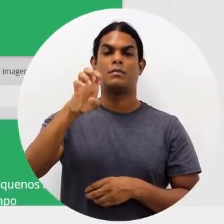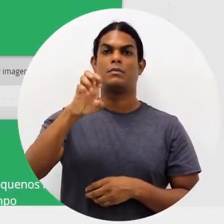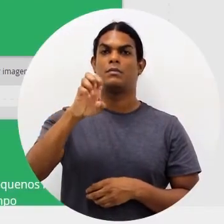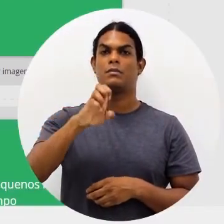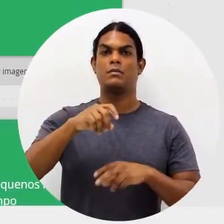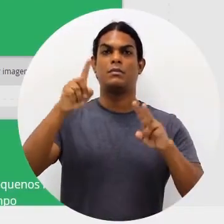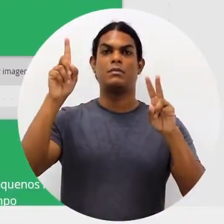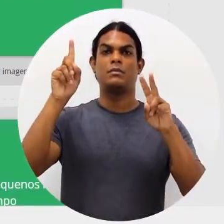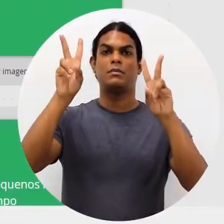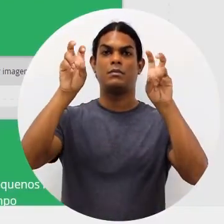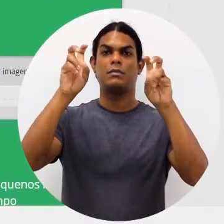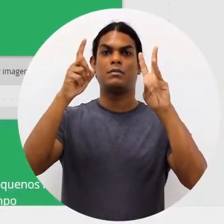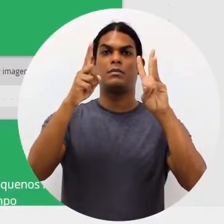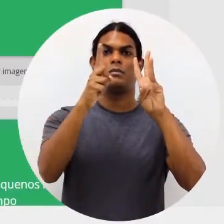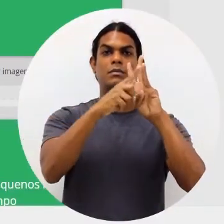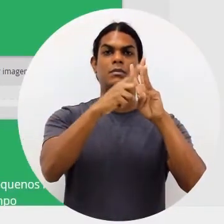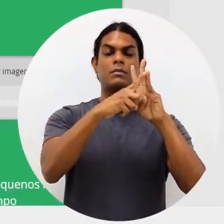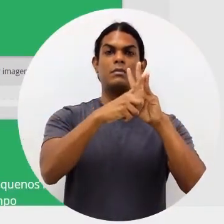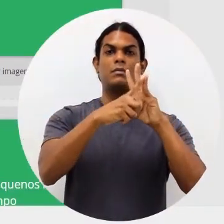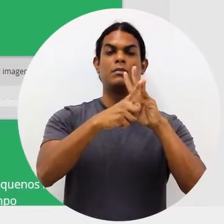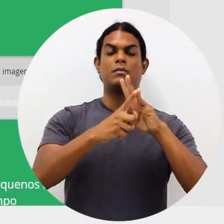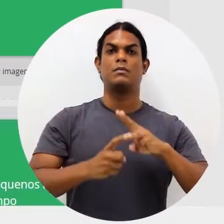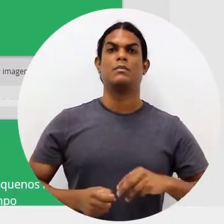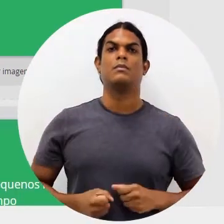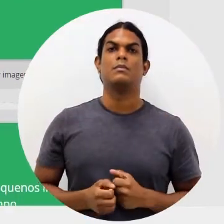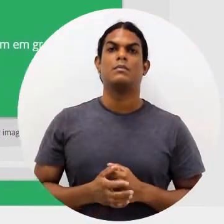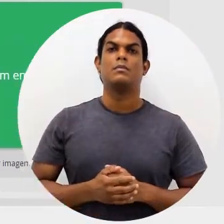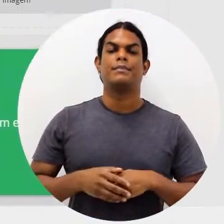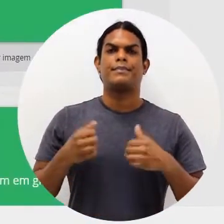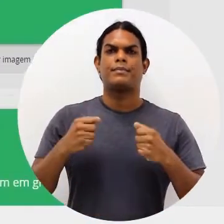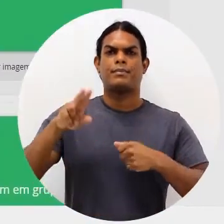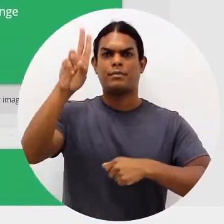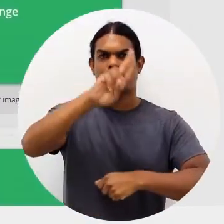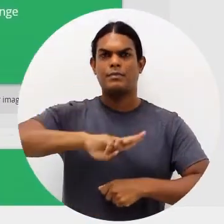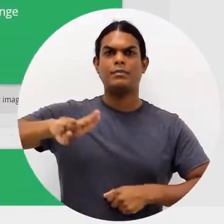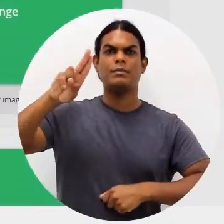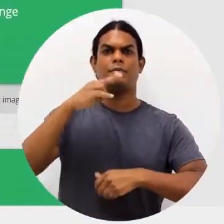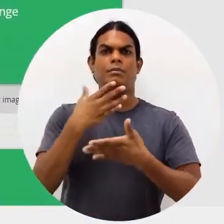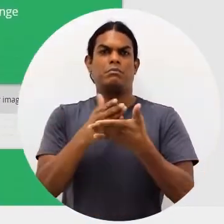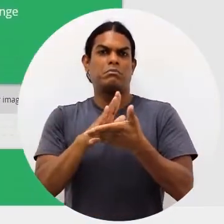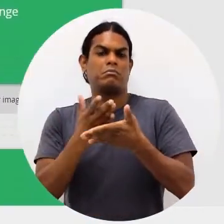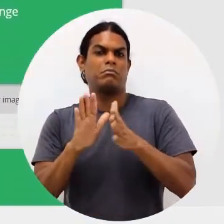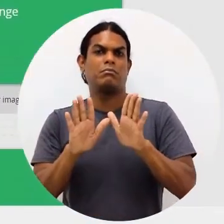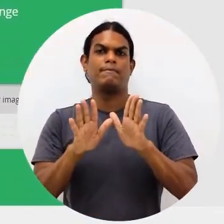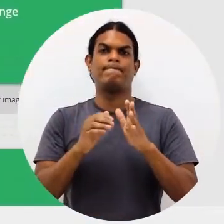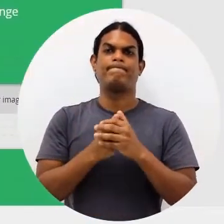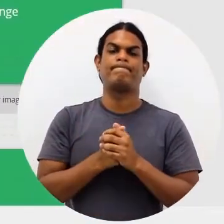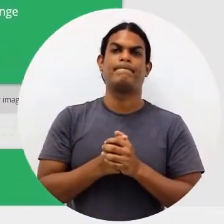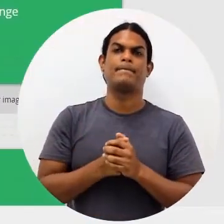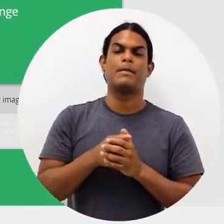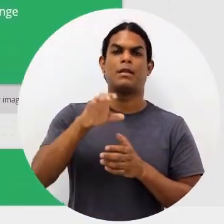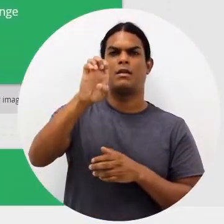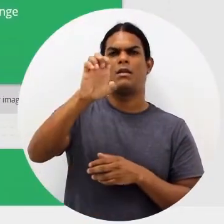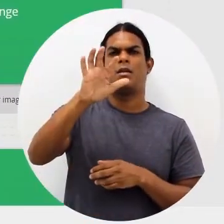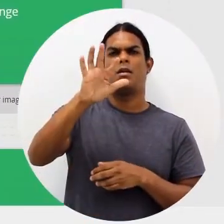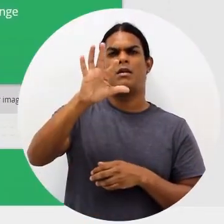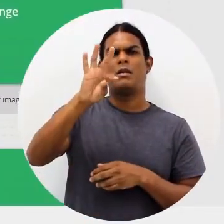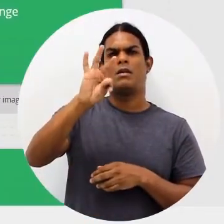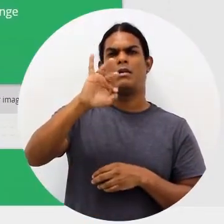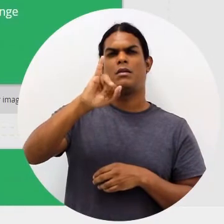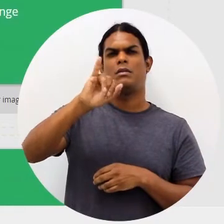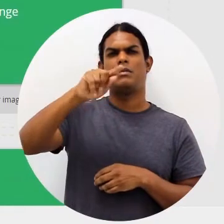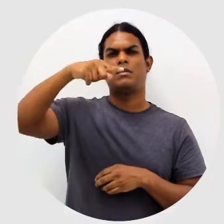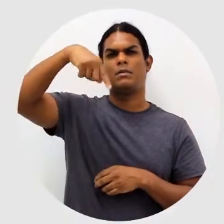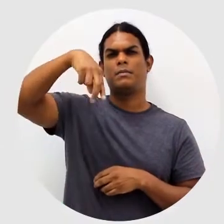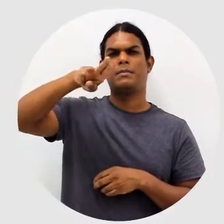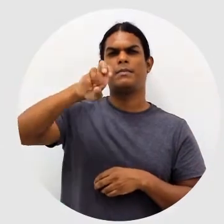clicar em salvar. E aí você consegue ver como foi que ele ficou. Só para vocês verem lá no meu perfil,